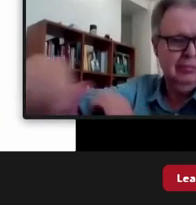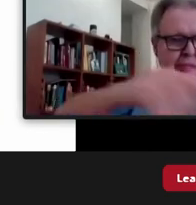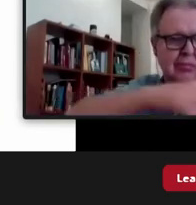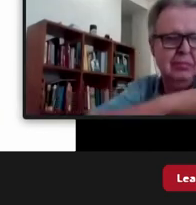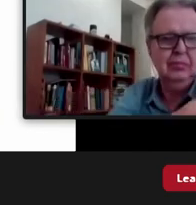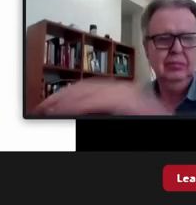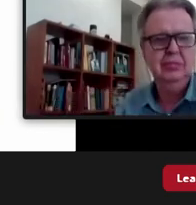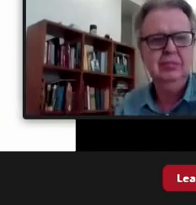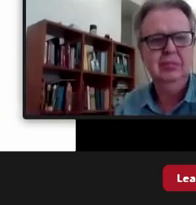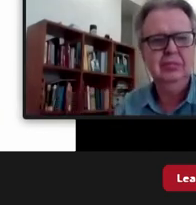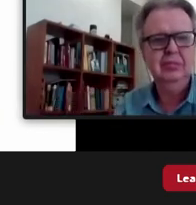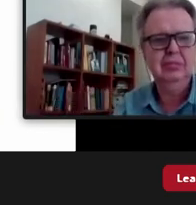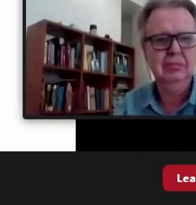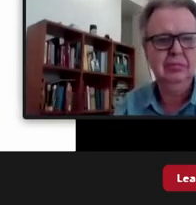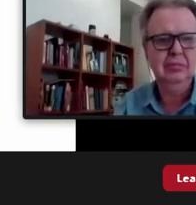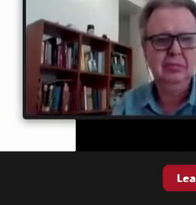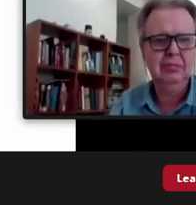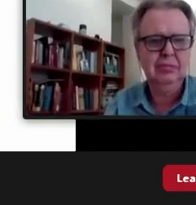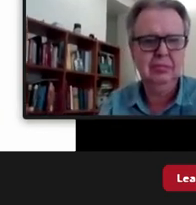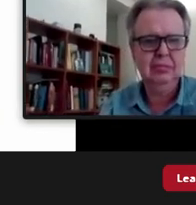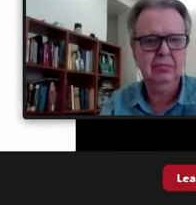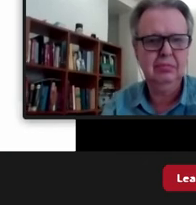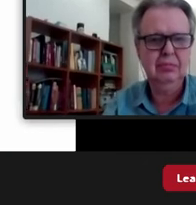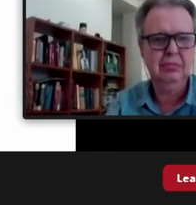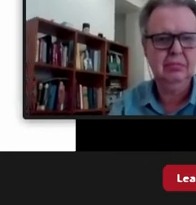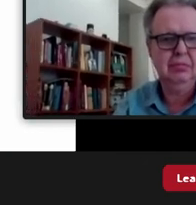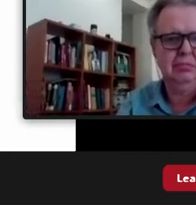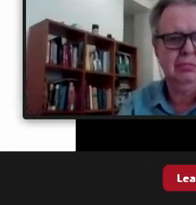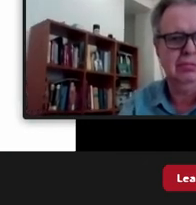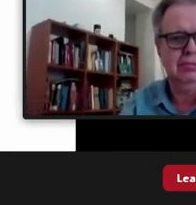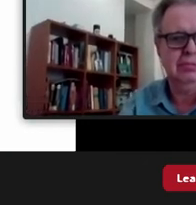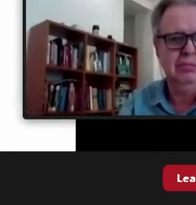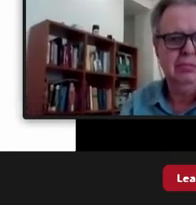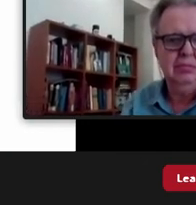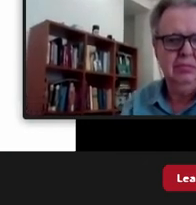presente que queira levantar alguma questão